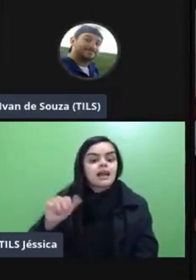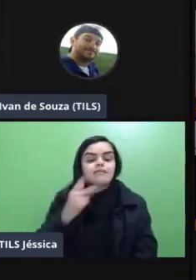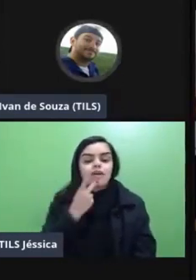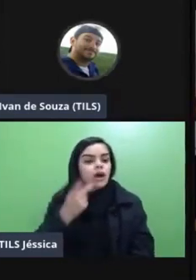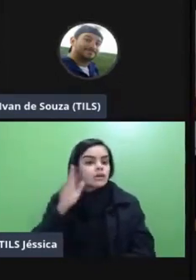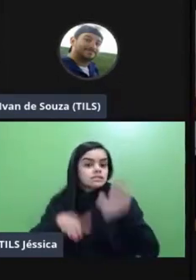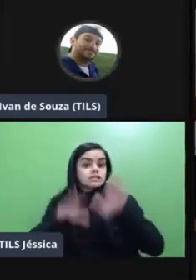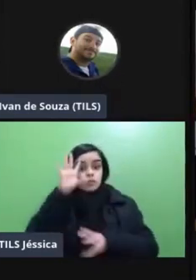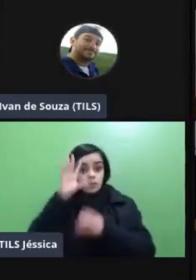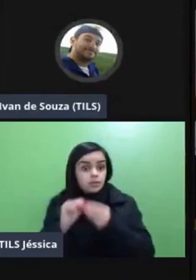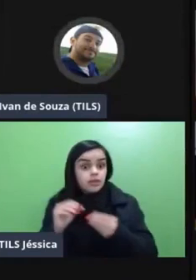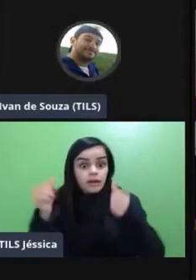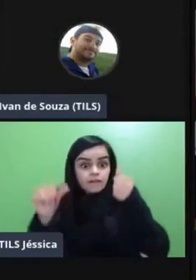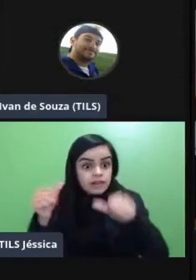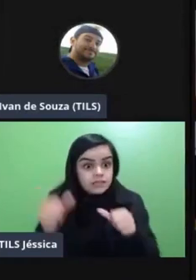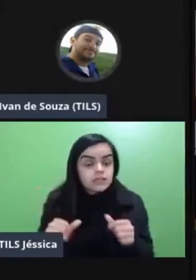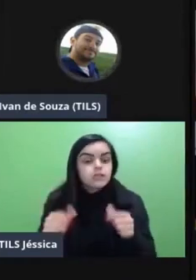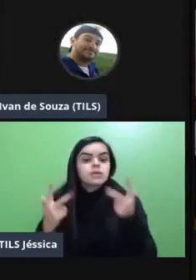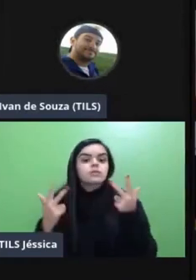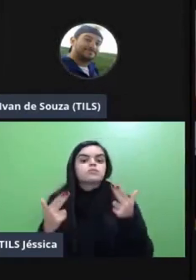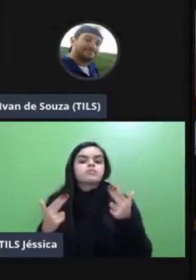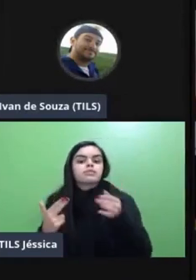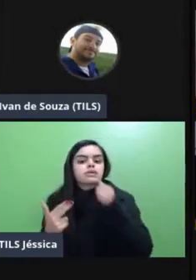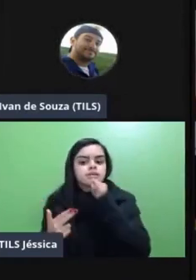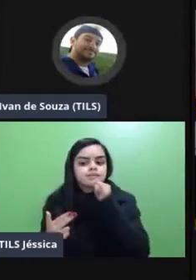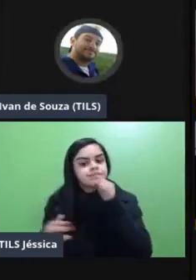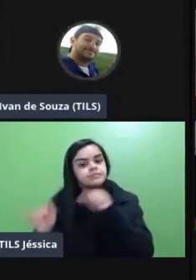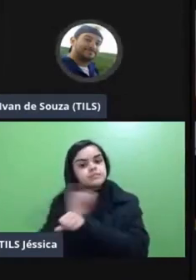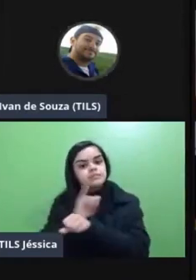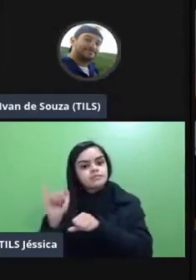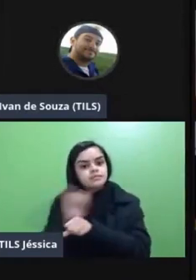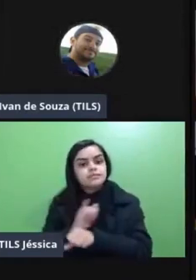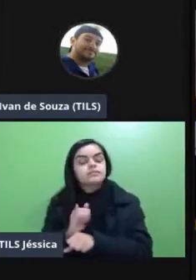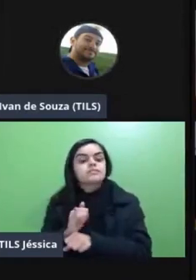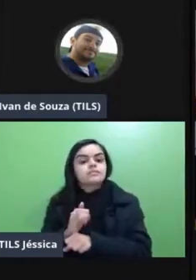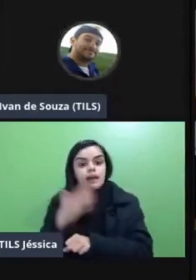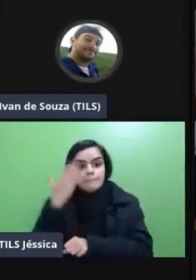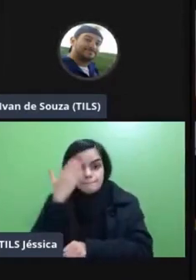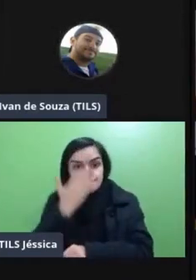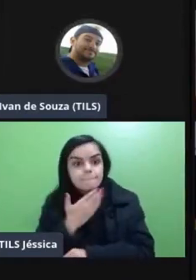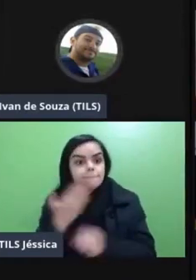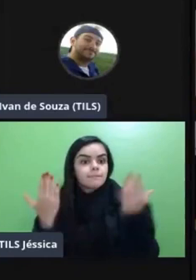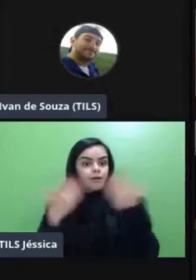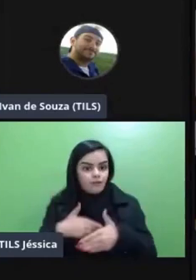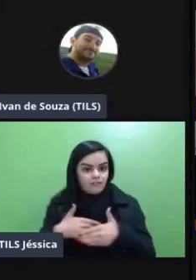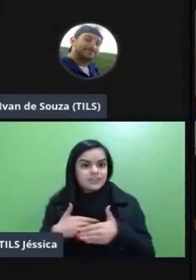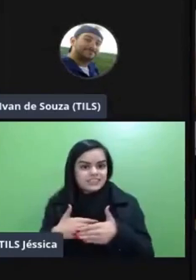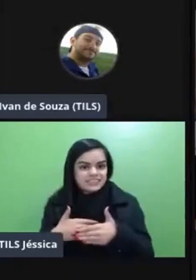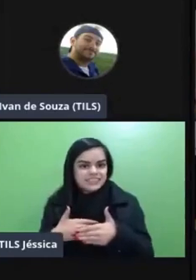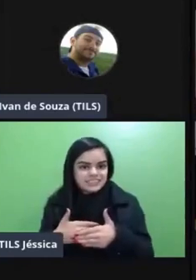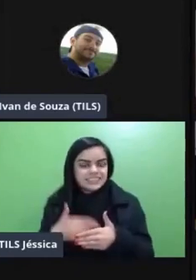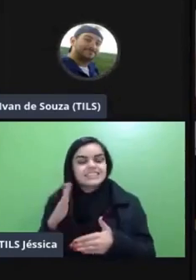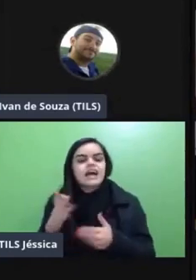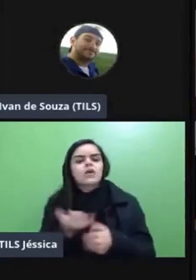termo avaliação como aquele instrumento como a prova né como algo pontual que pretende